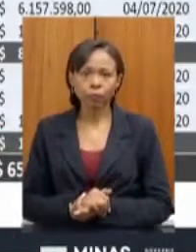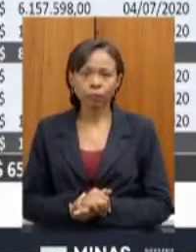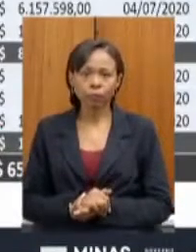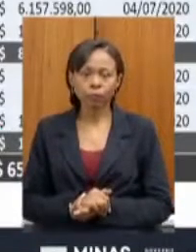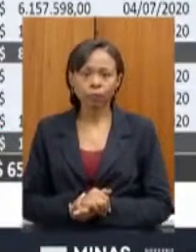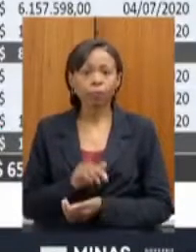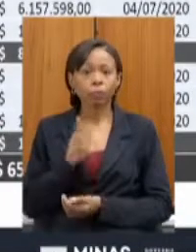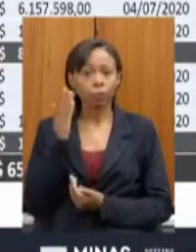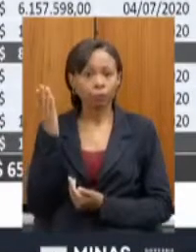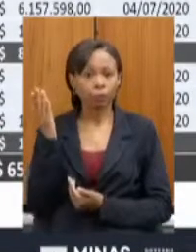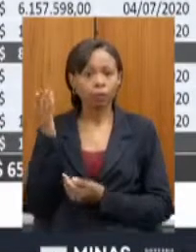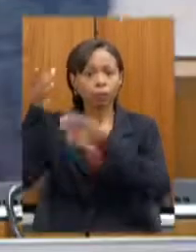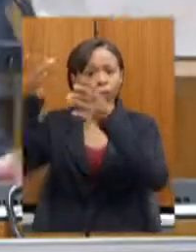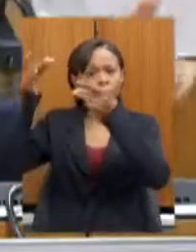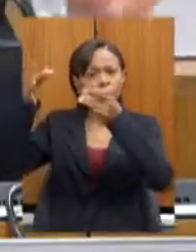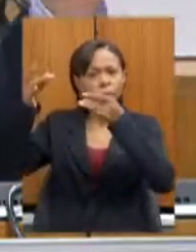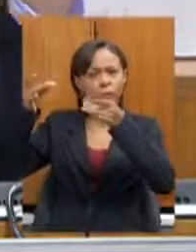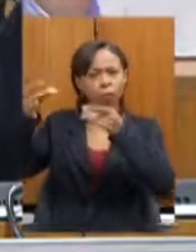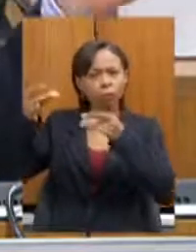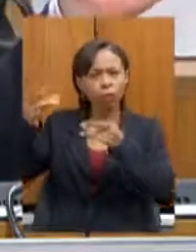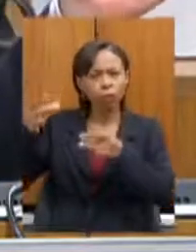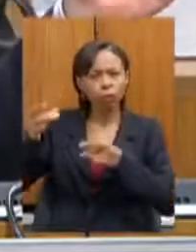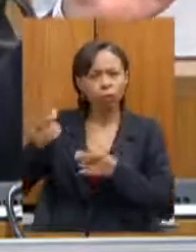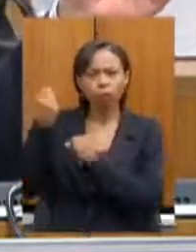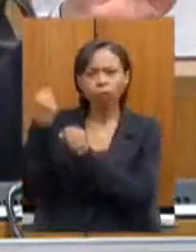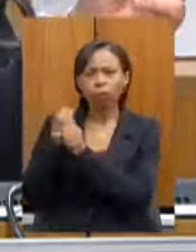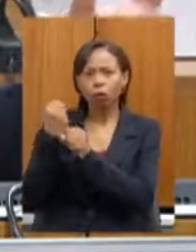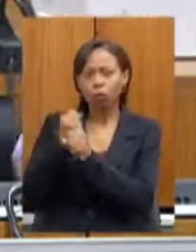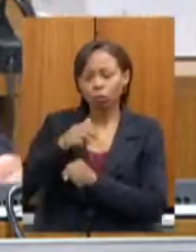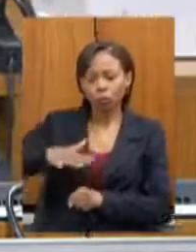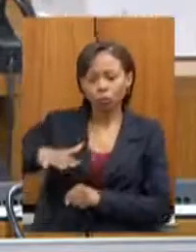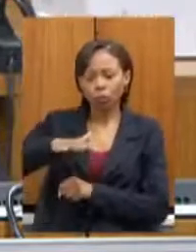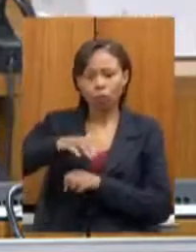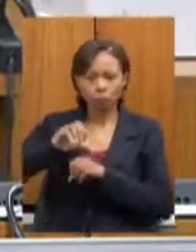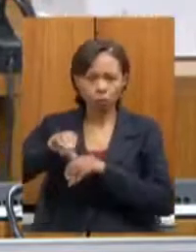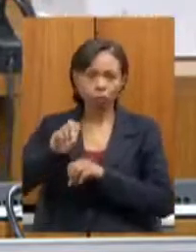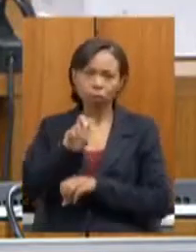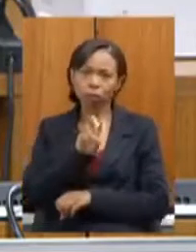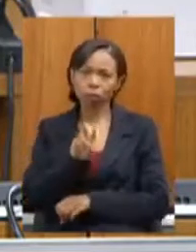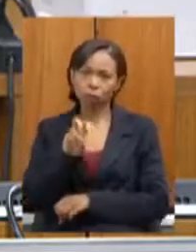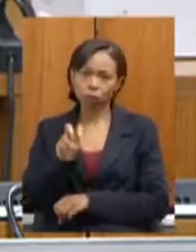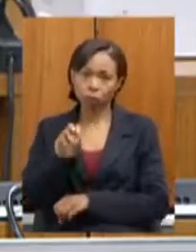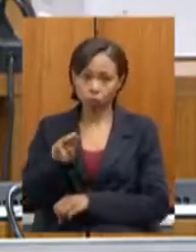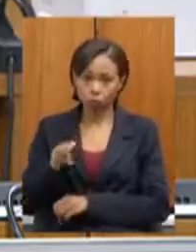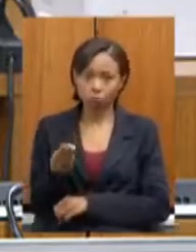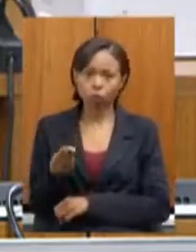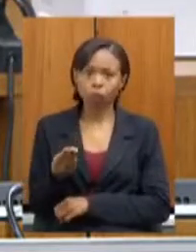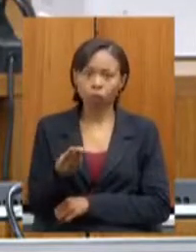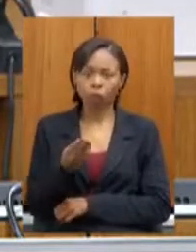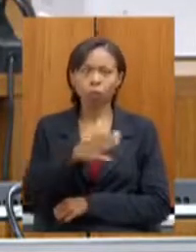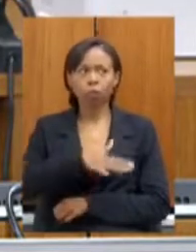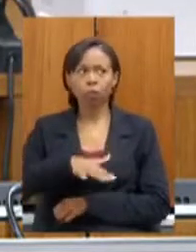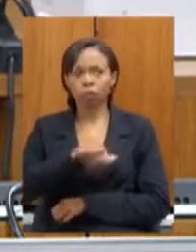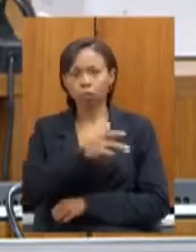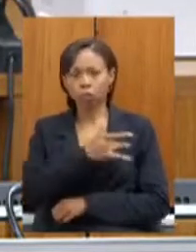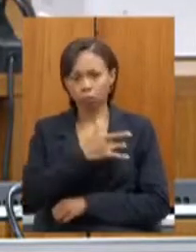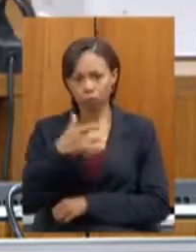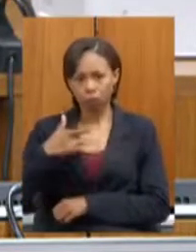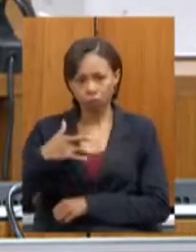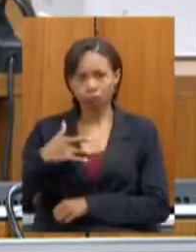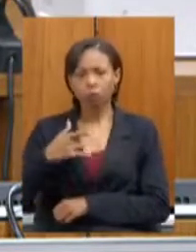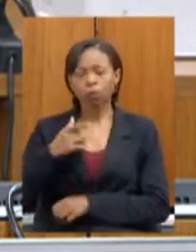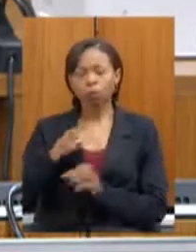E aqui é o detalhamento. Então, temos aqui obras na educação, 55 milhões na saúde e